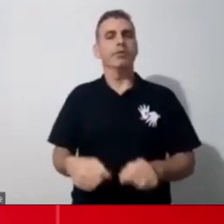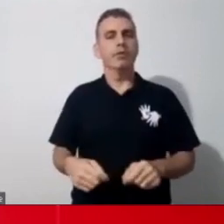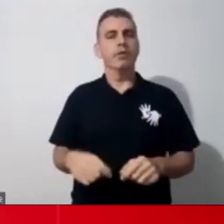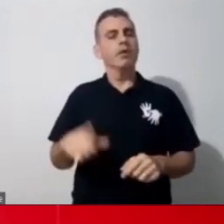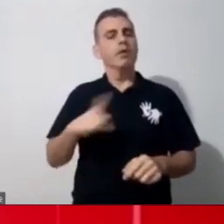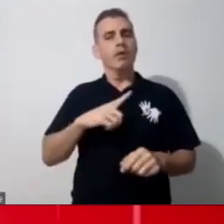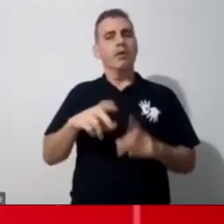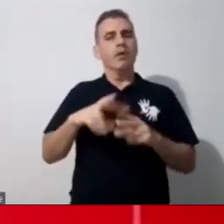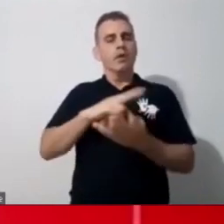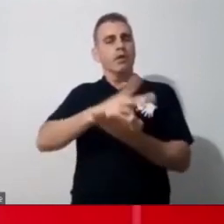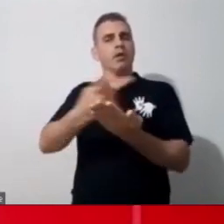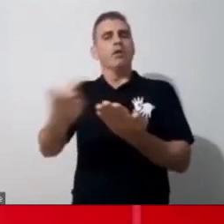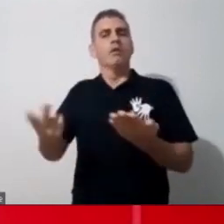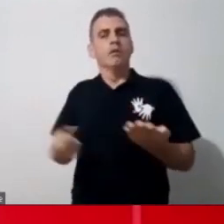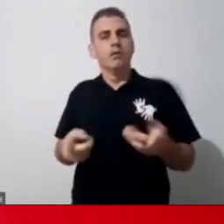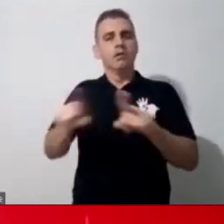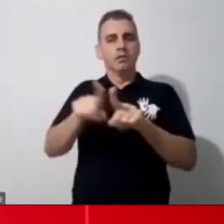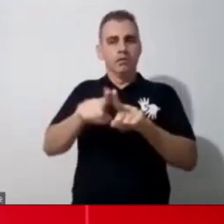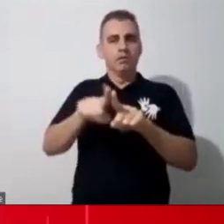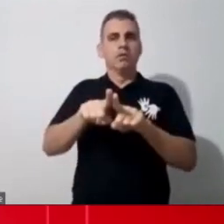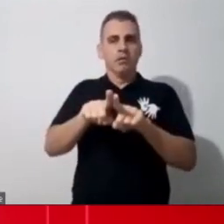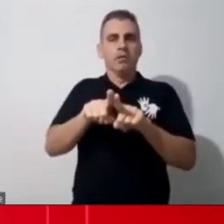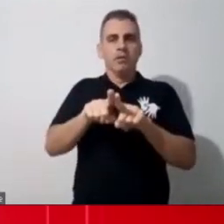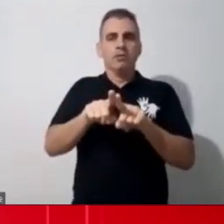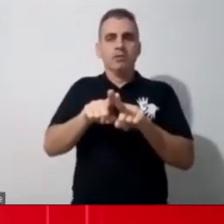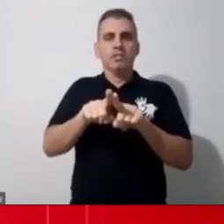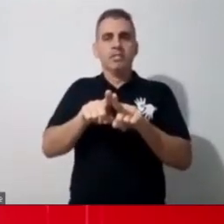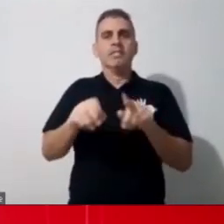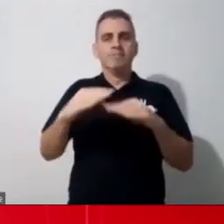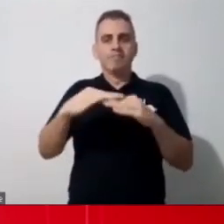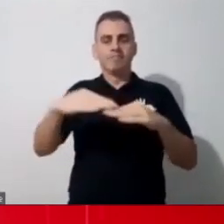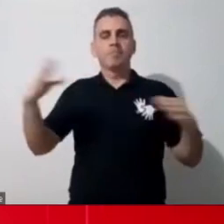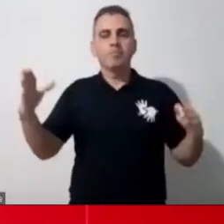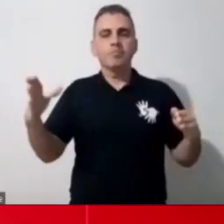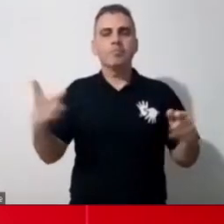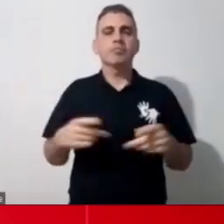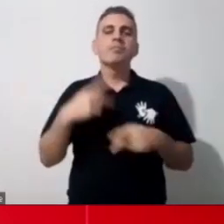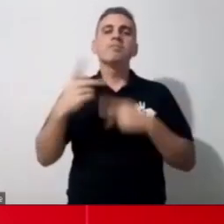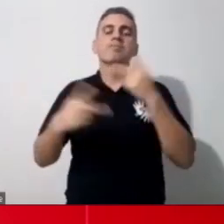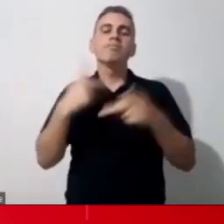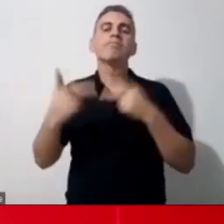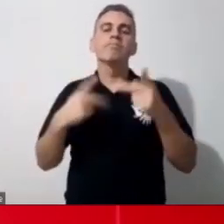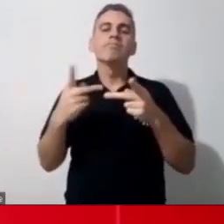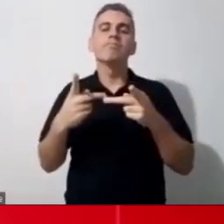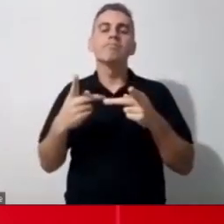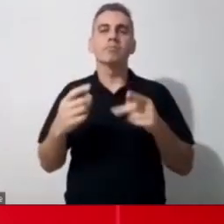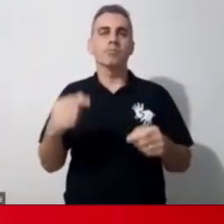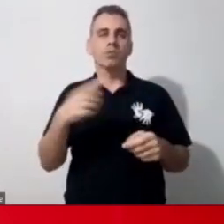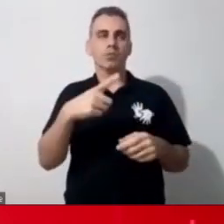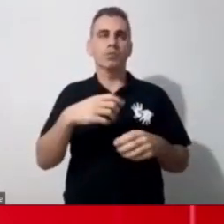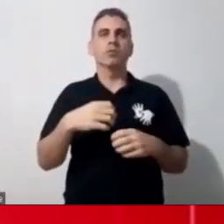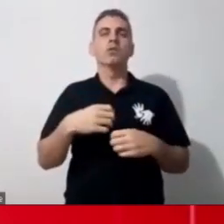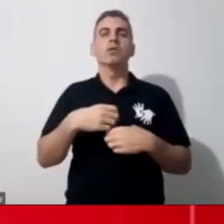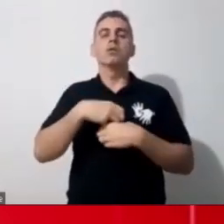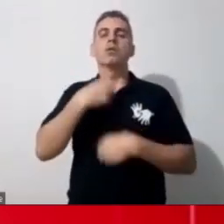quando não se tem, porque a maioria, né, a nossa, falando do nosso município, assim, os municípios